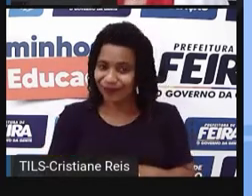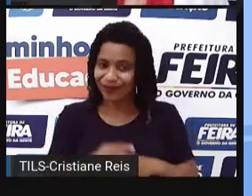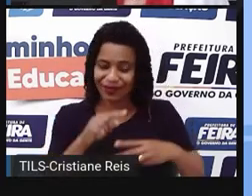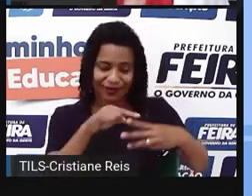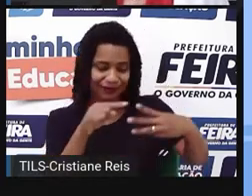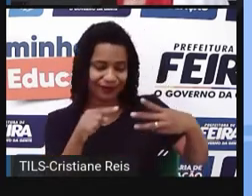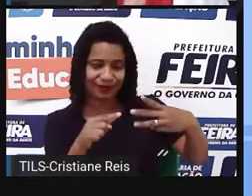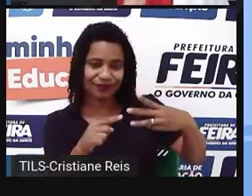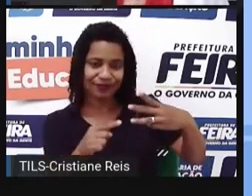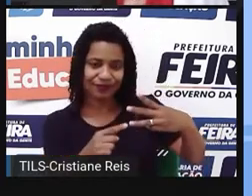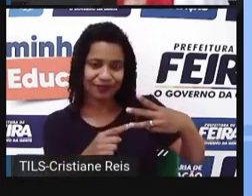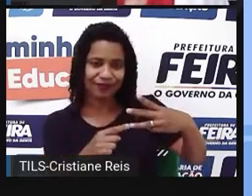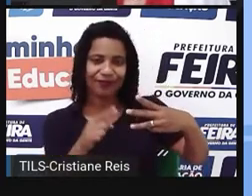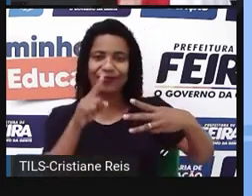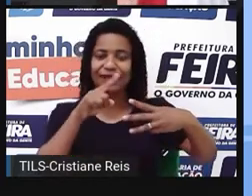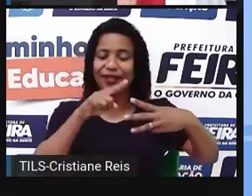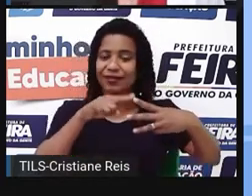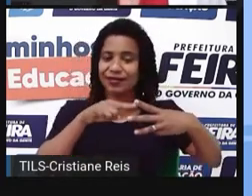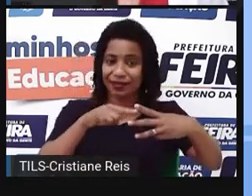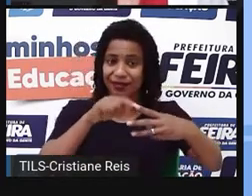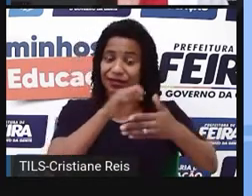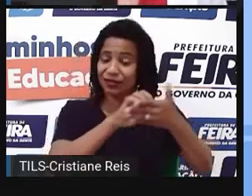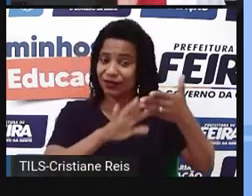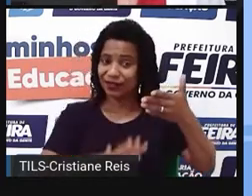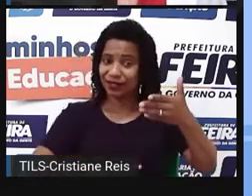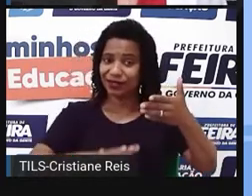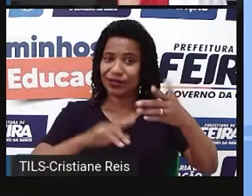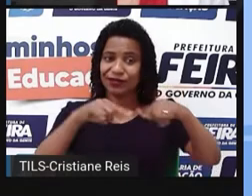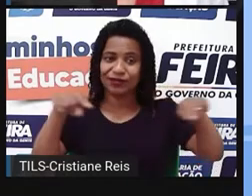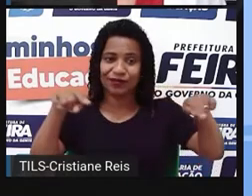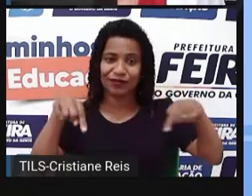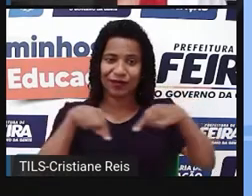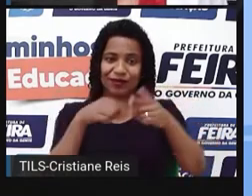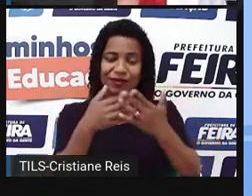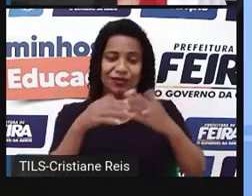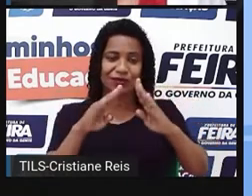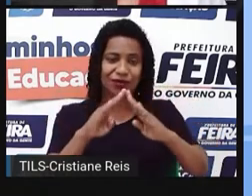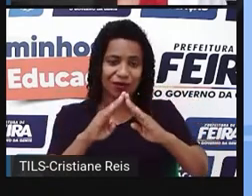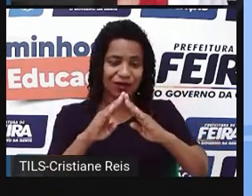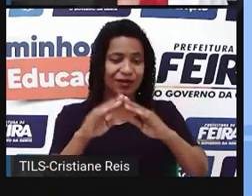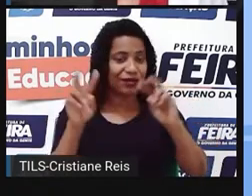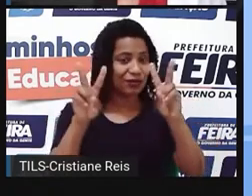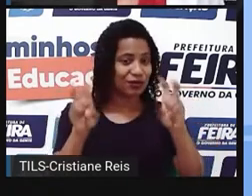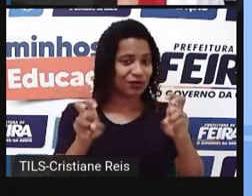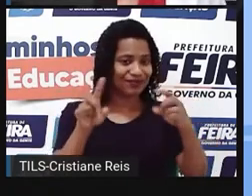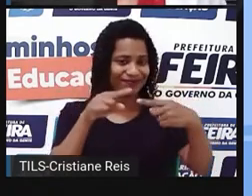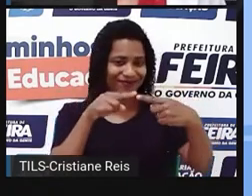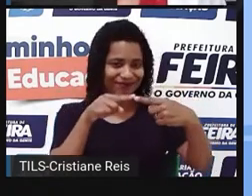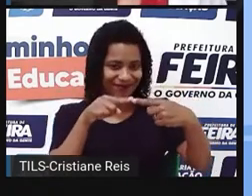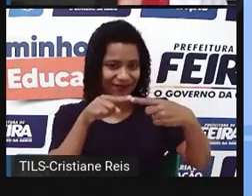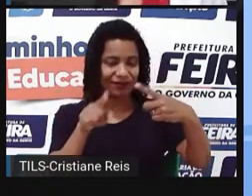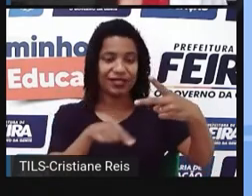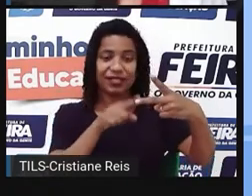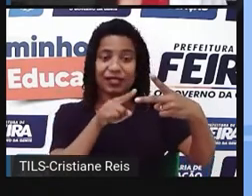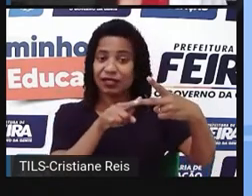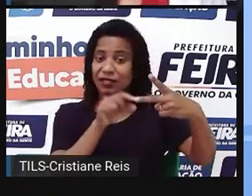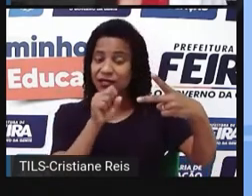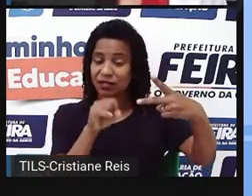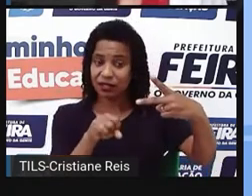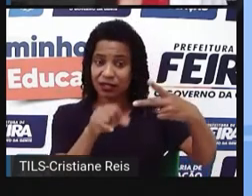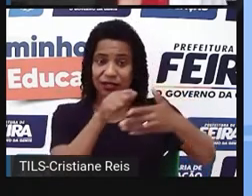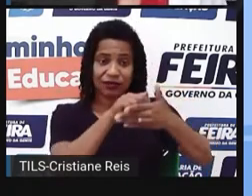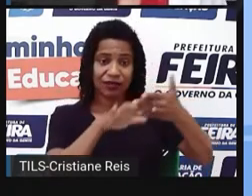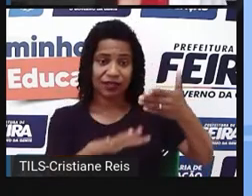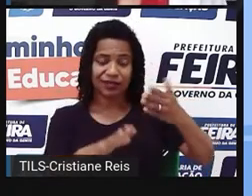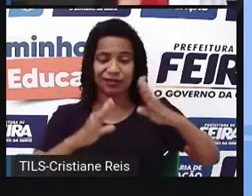Se você for realizar atividade de classe, coloque o título Class Ecclusive Science. Atividade de casa,